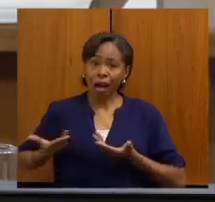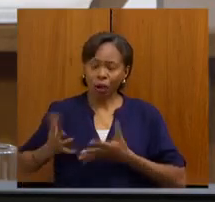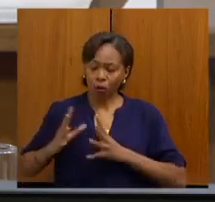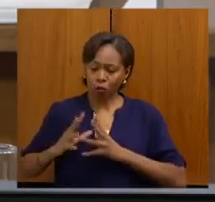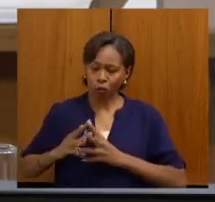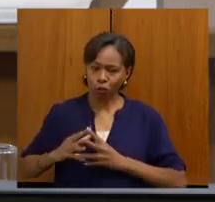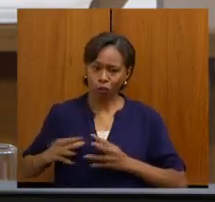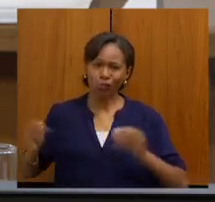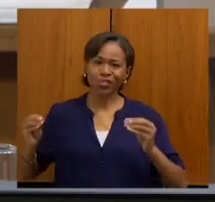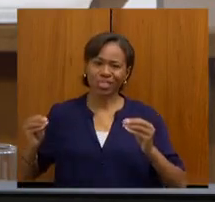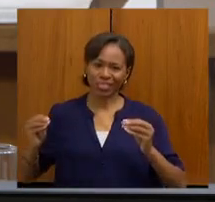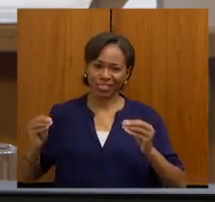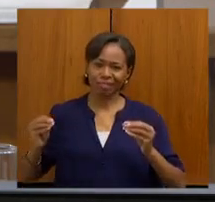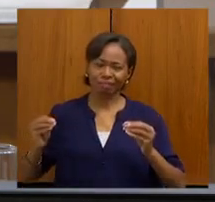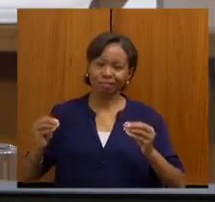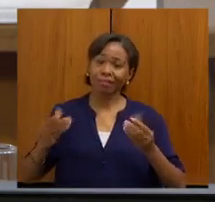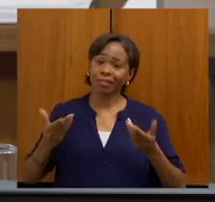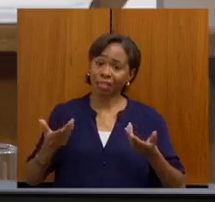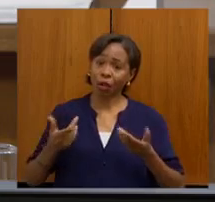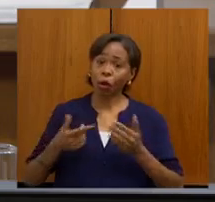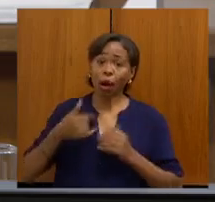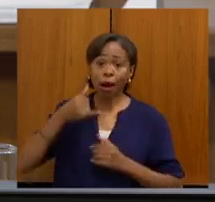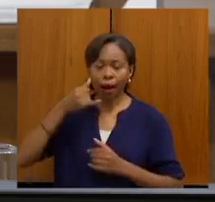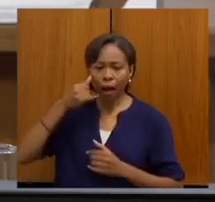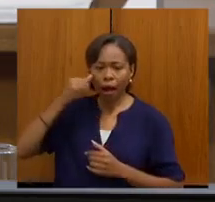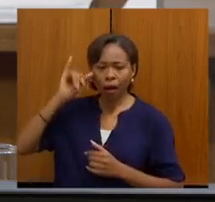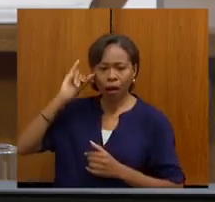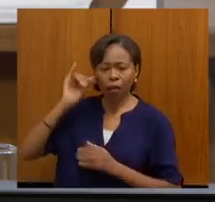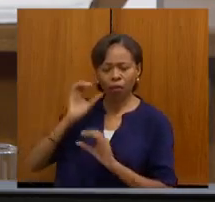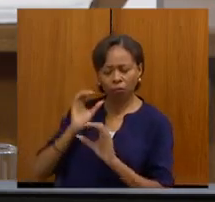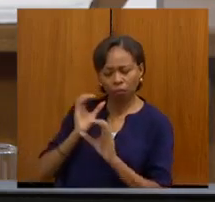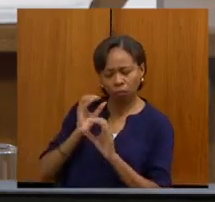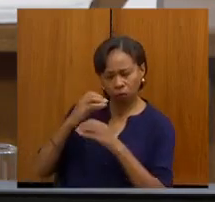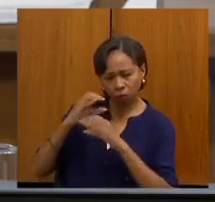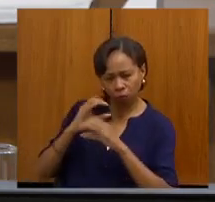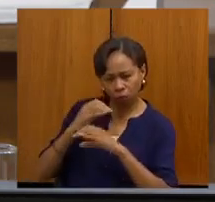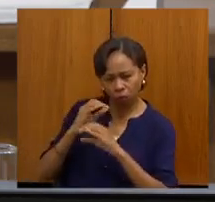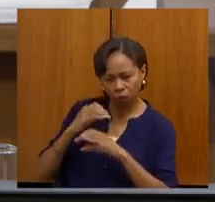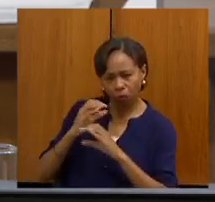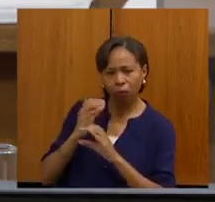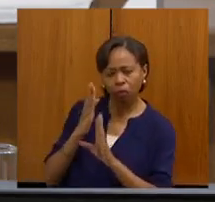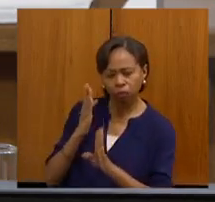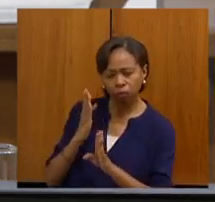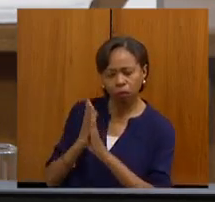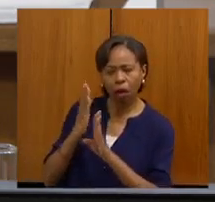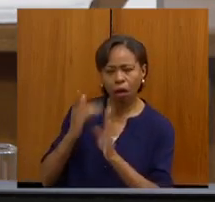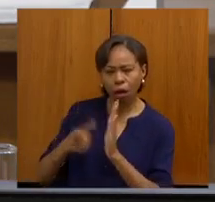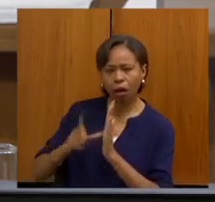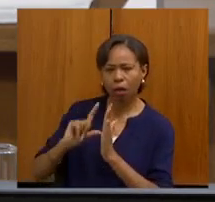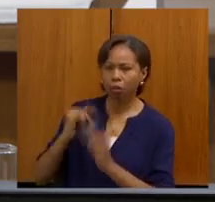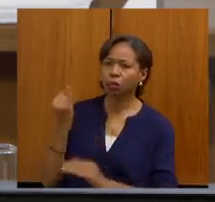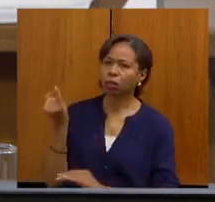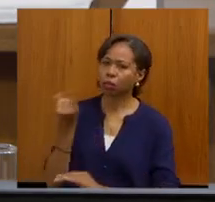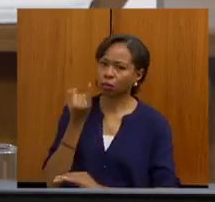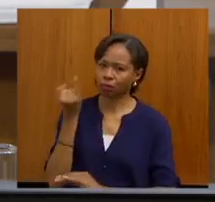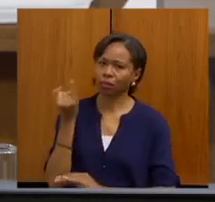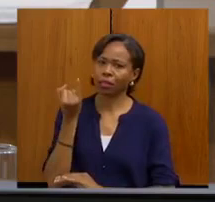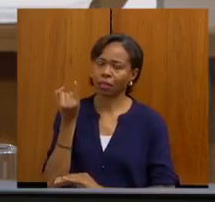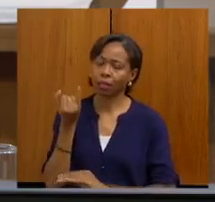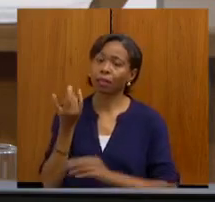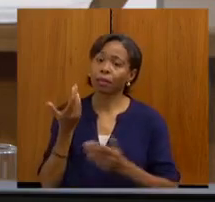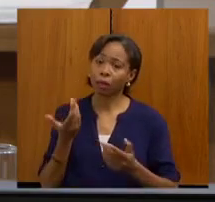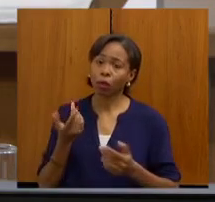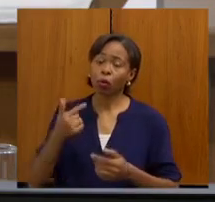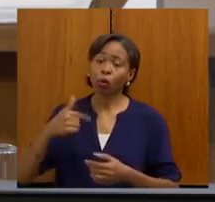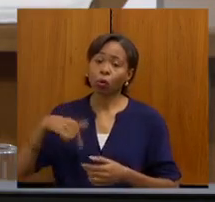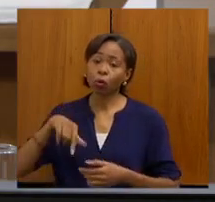Então, a prevenção e o exame, quando é diagnosticado, você tem toda a razão. Então, a importância é que os nossos